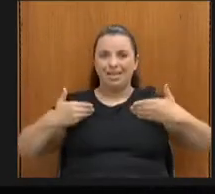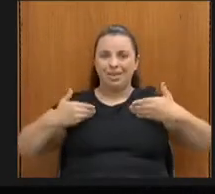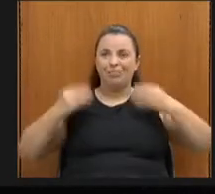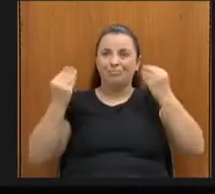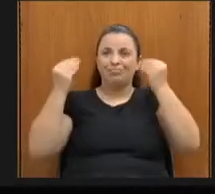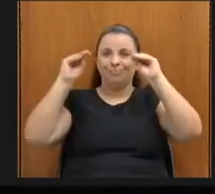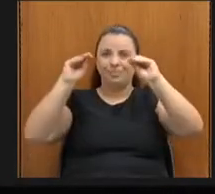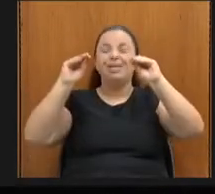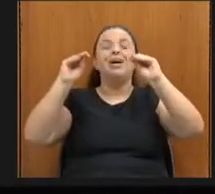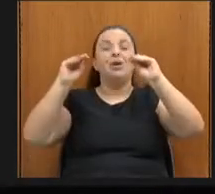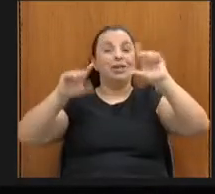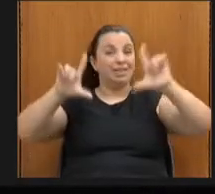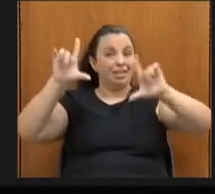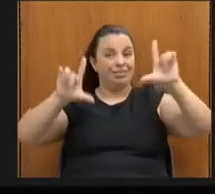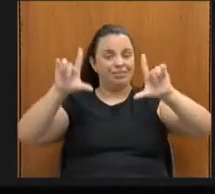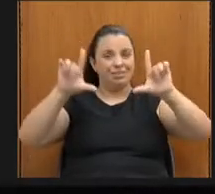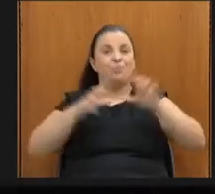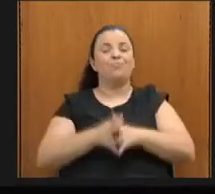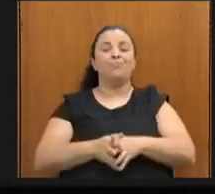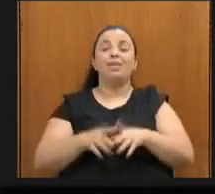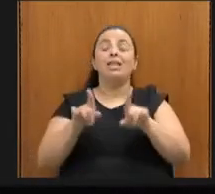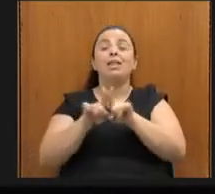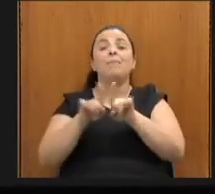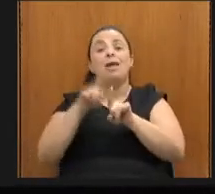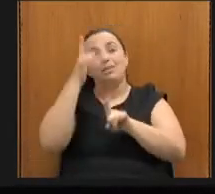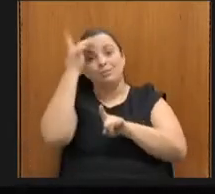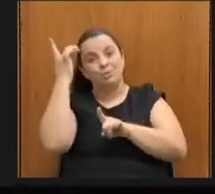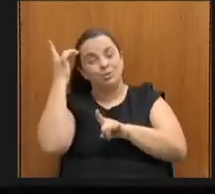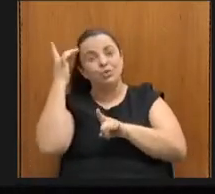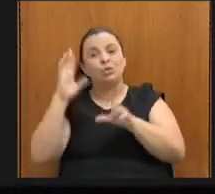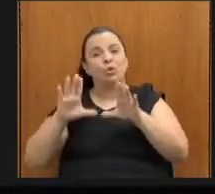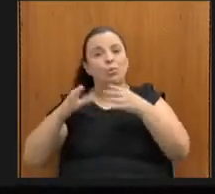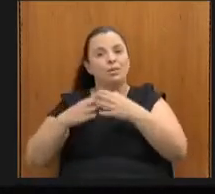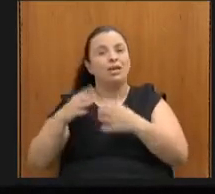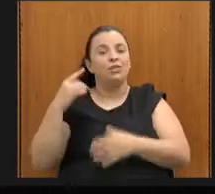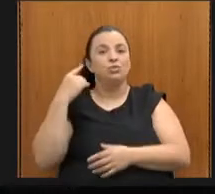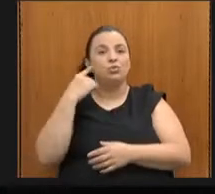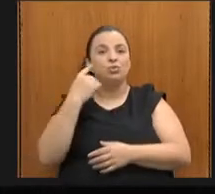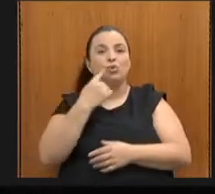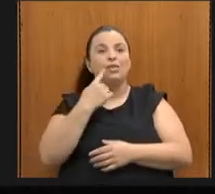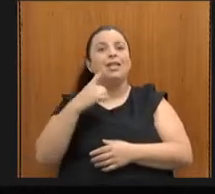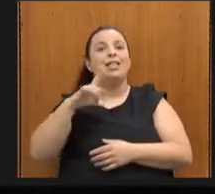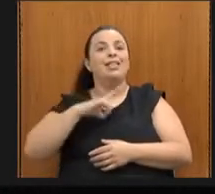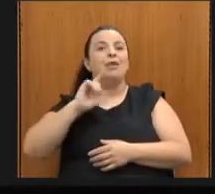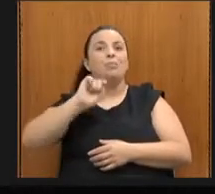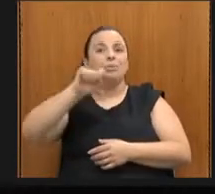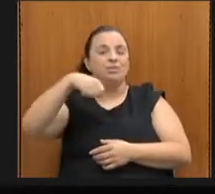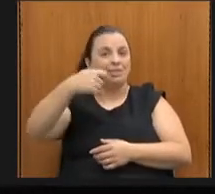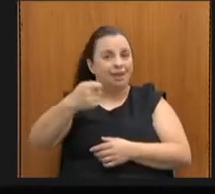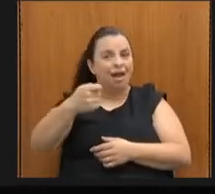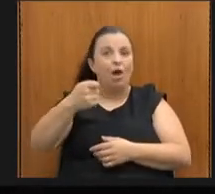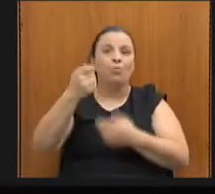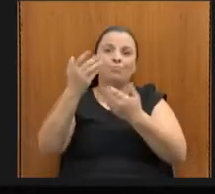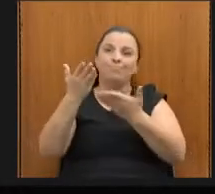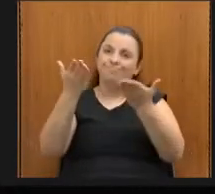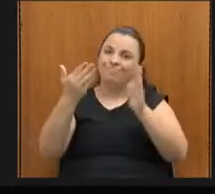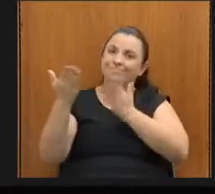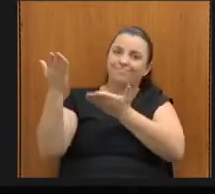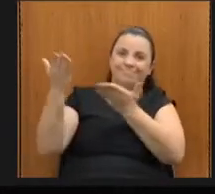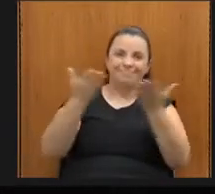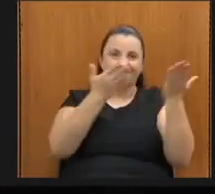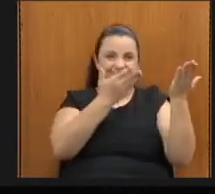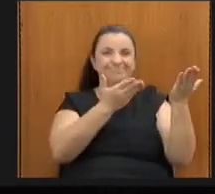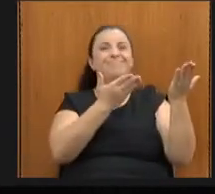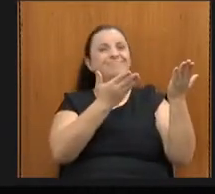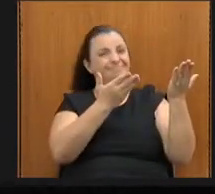são da comunidade surda, esse é o meu sinal, foi criado pela comunidade surda do colar